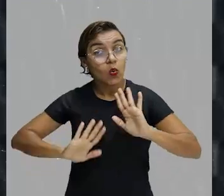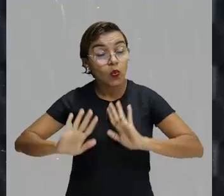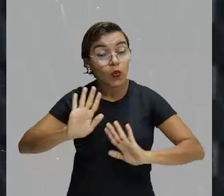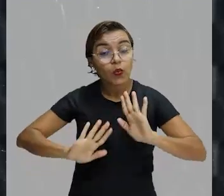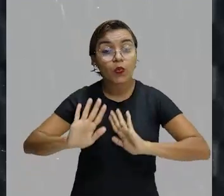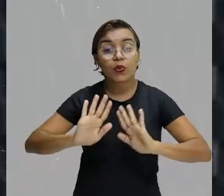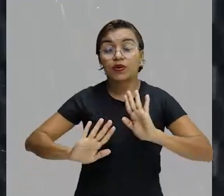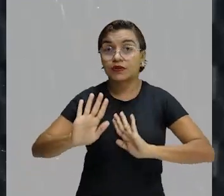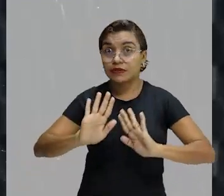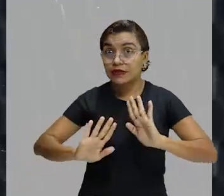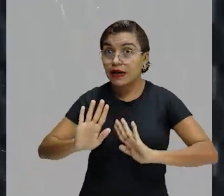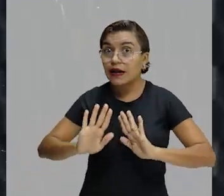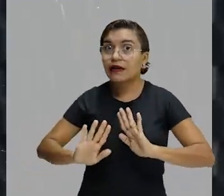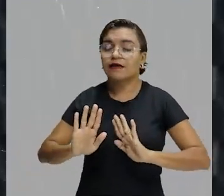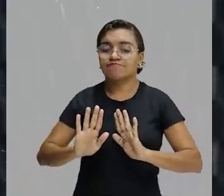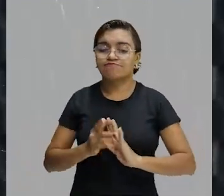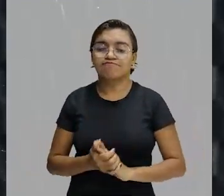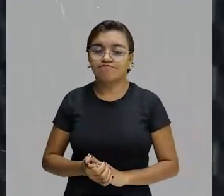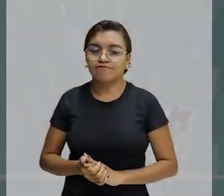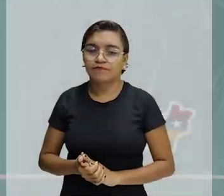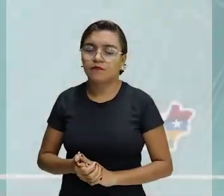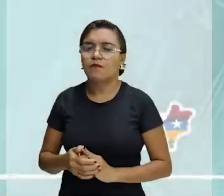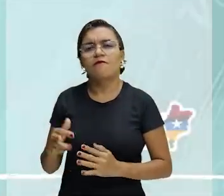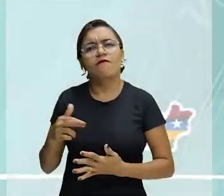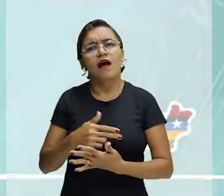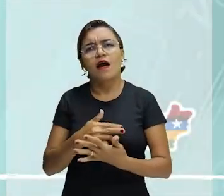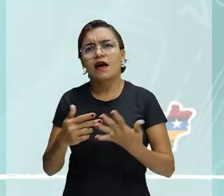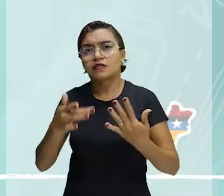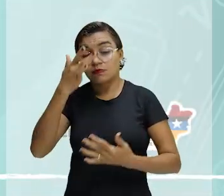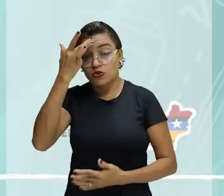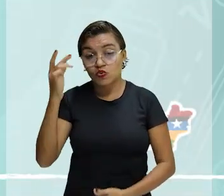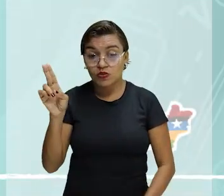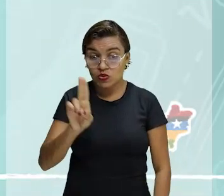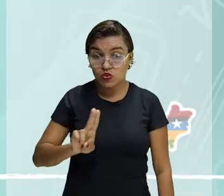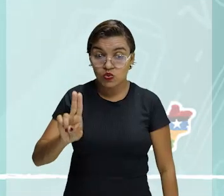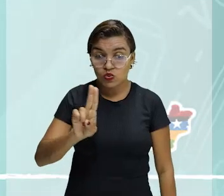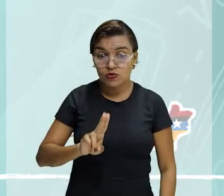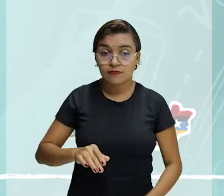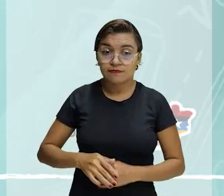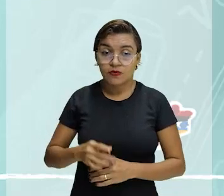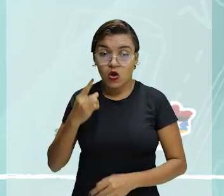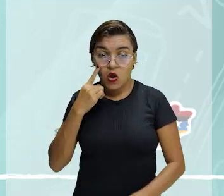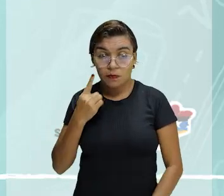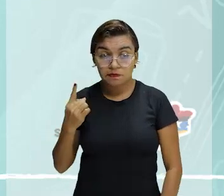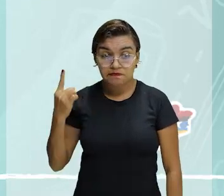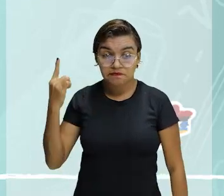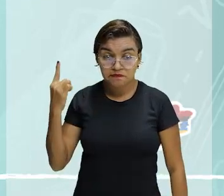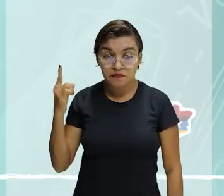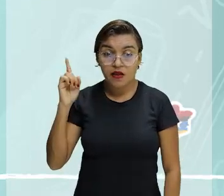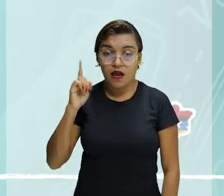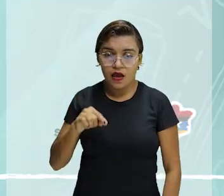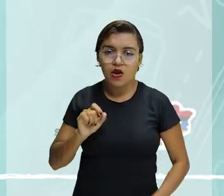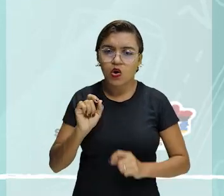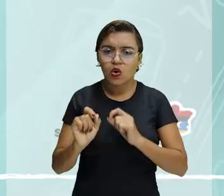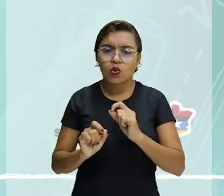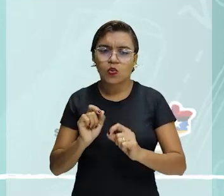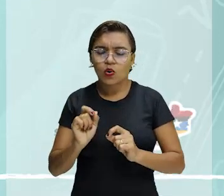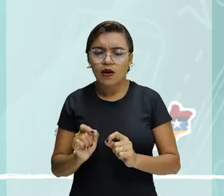muitos utilizam. Muito mesmo. O pleonasmo ou redundância consiste na repetição